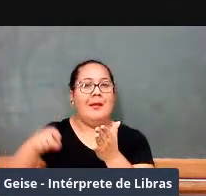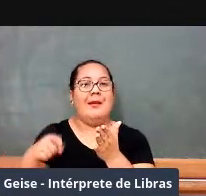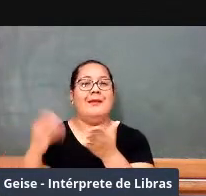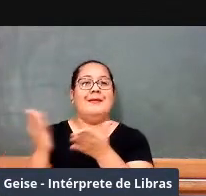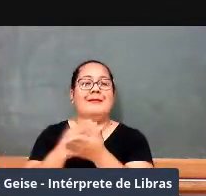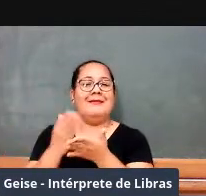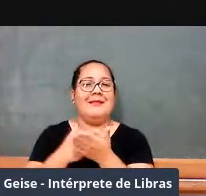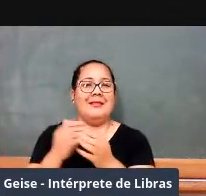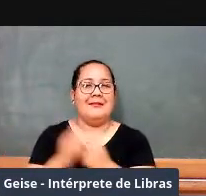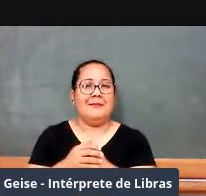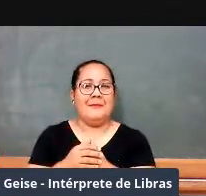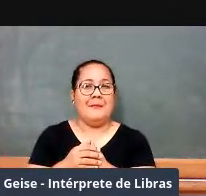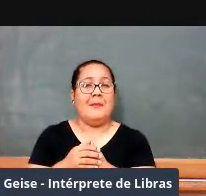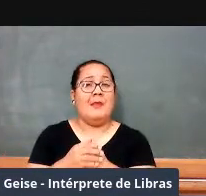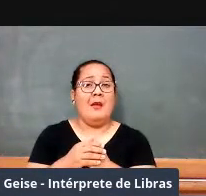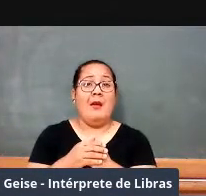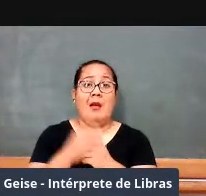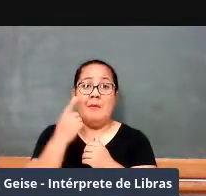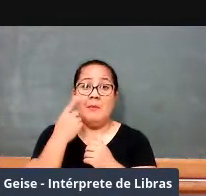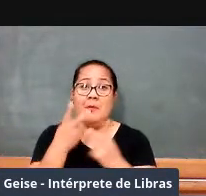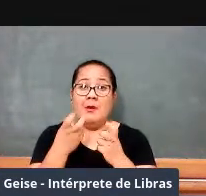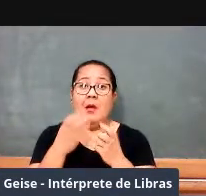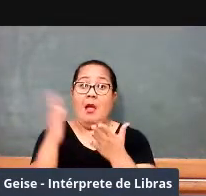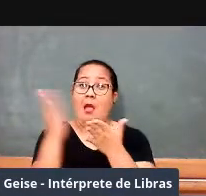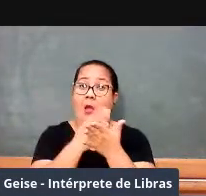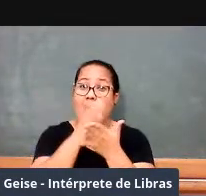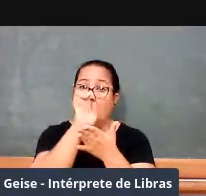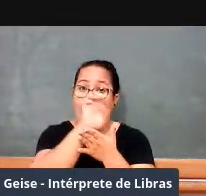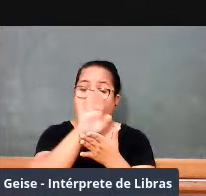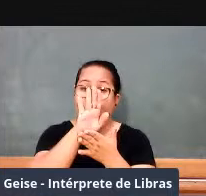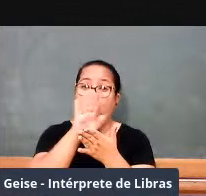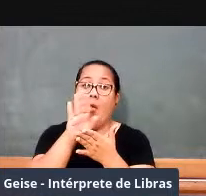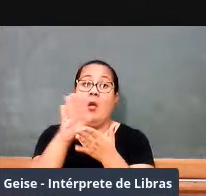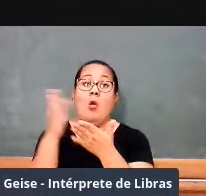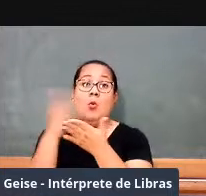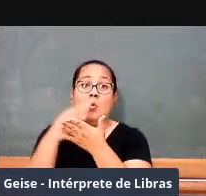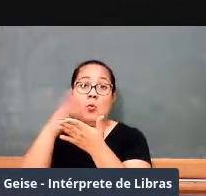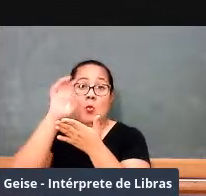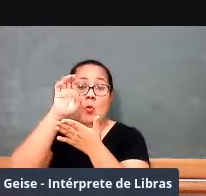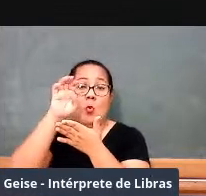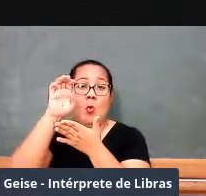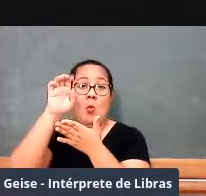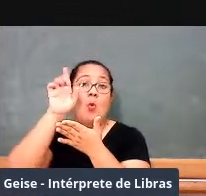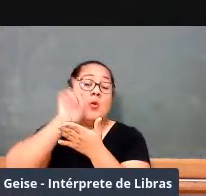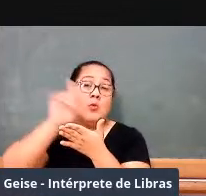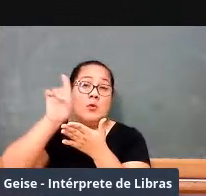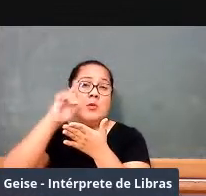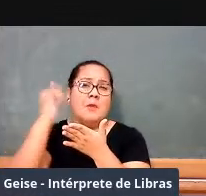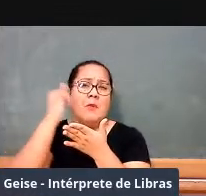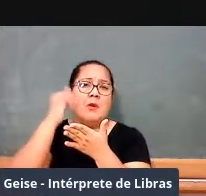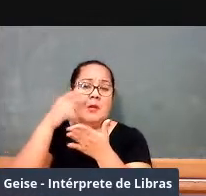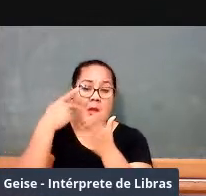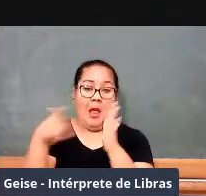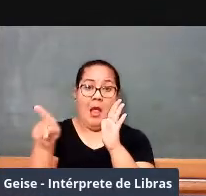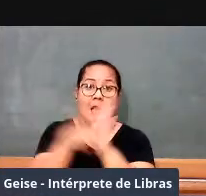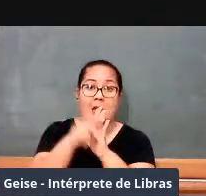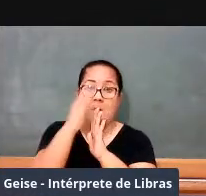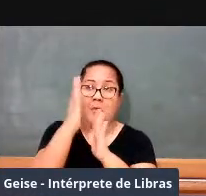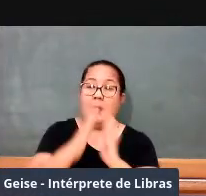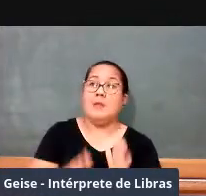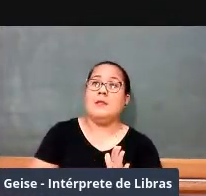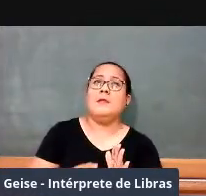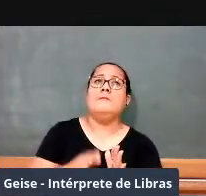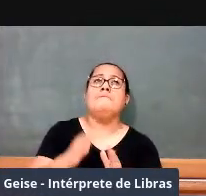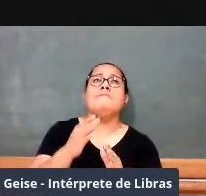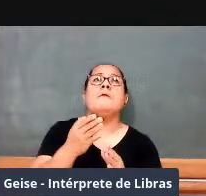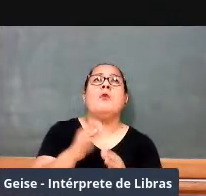Então, essas referências europeias e americanas são trazidas, não é? E incorporadas aqui